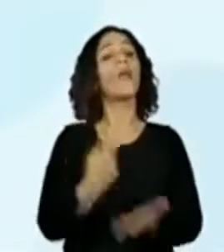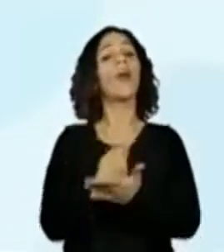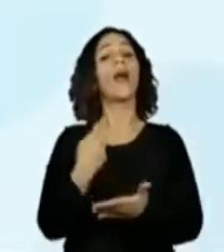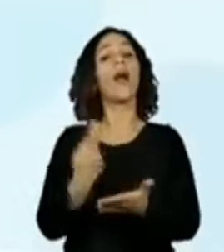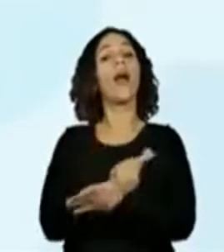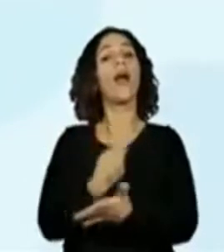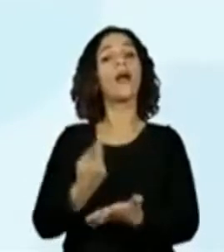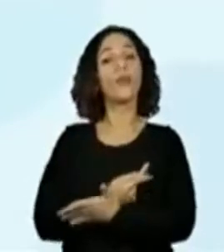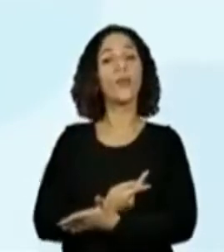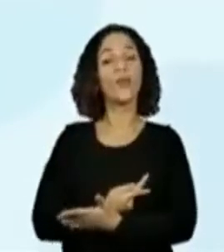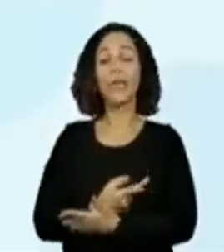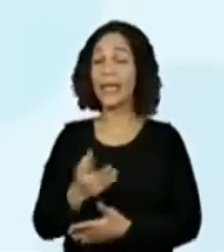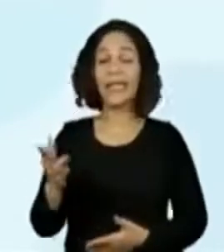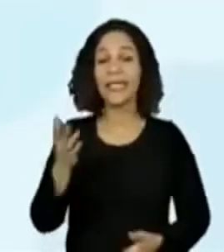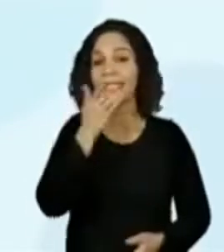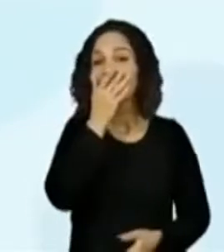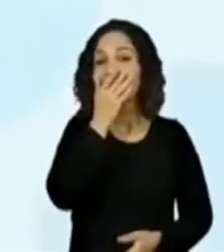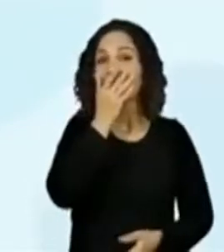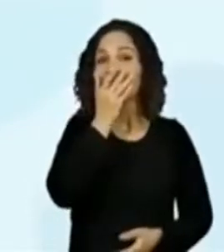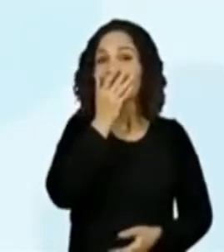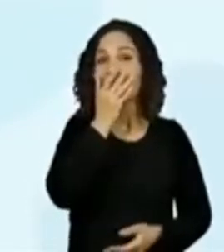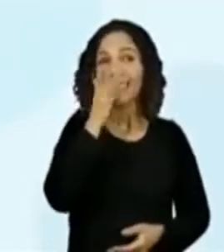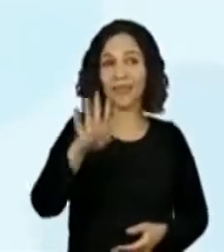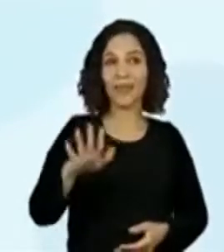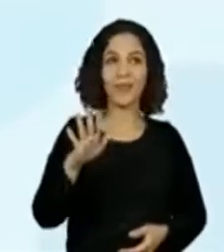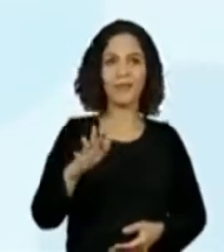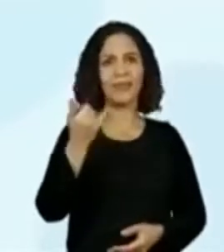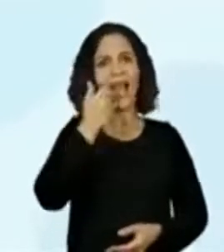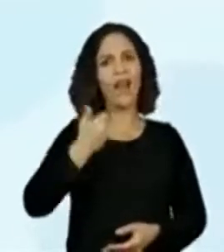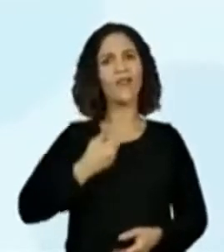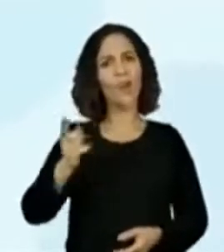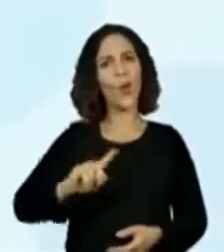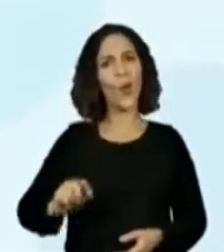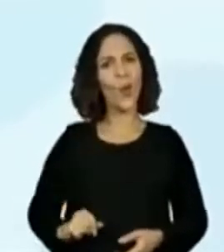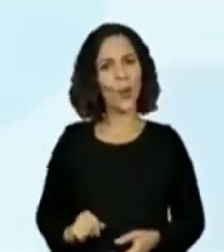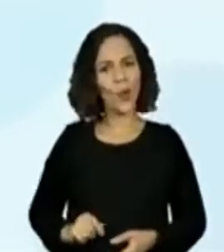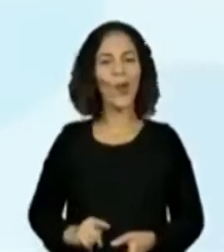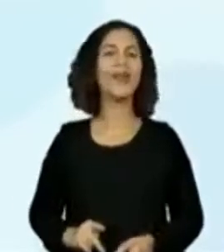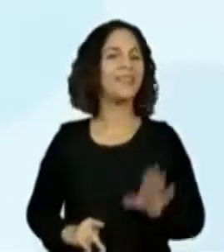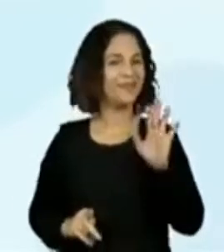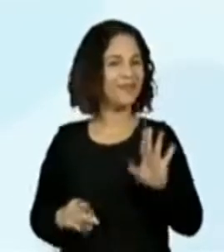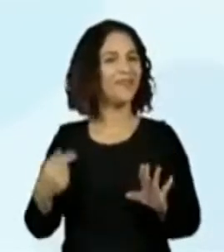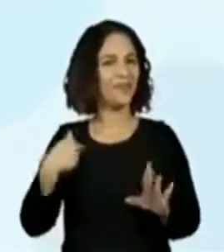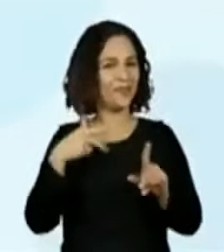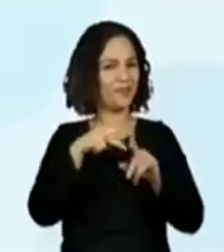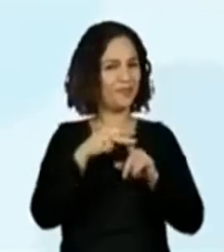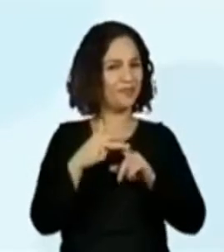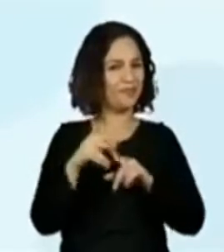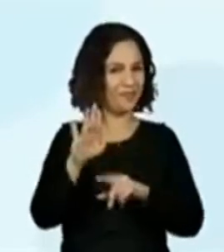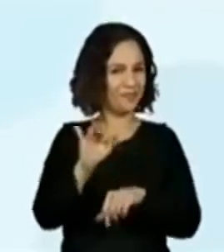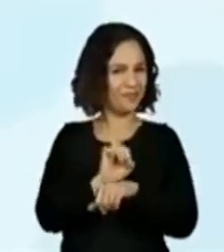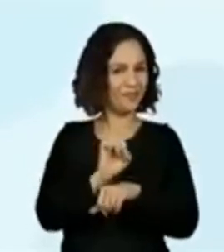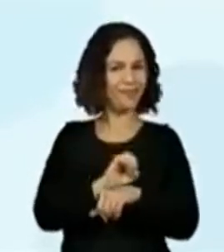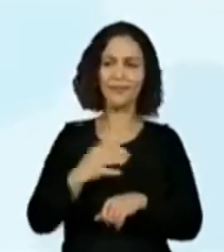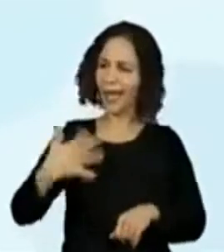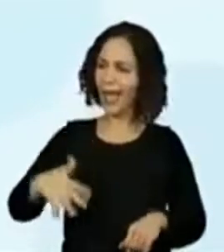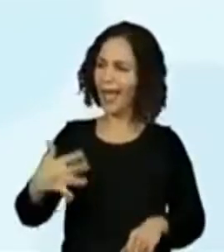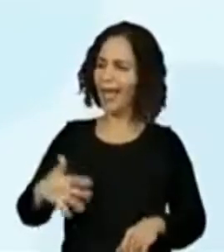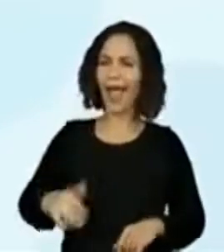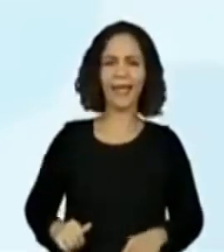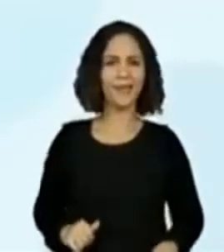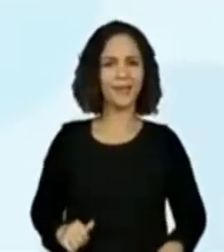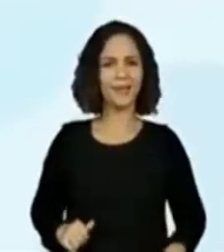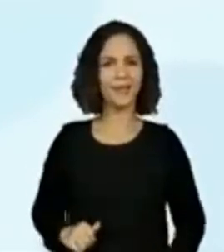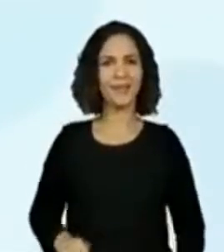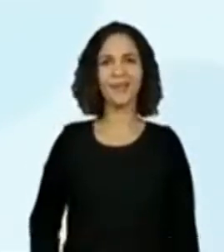errado. Gente! E ninguém colocou no chat que a professora colocou o número errado? Ai, ai, ai! Olha lá,